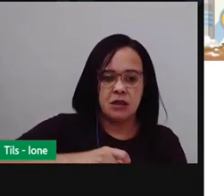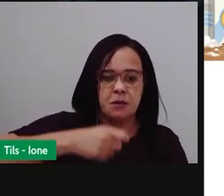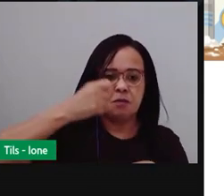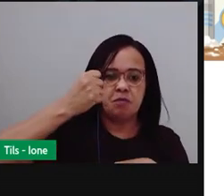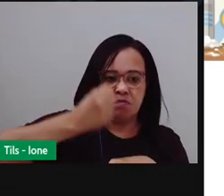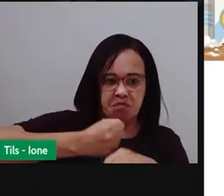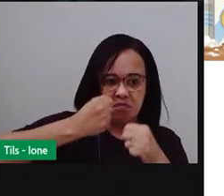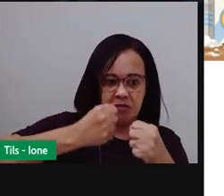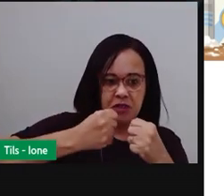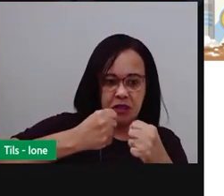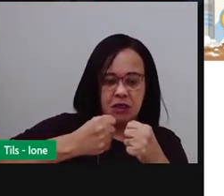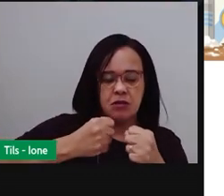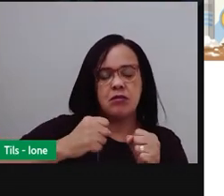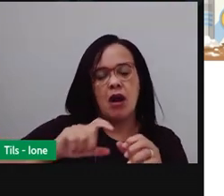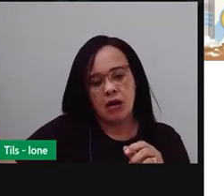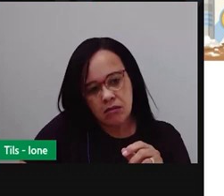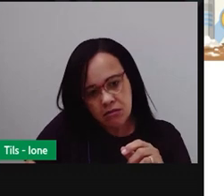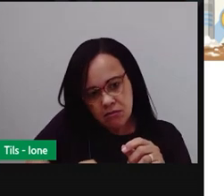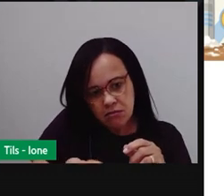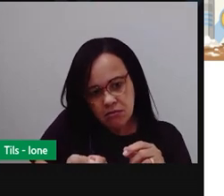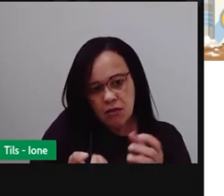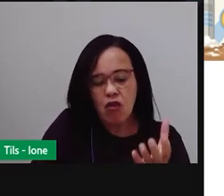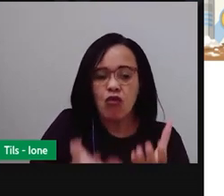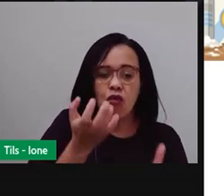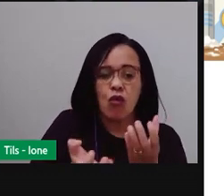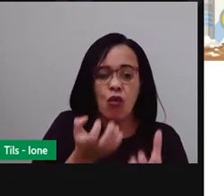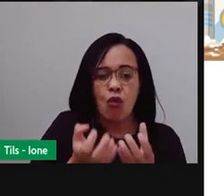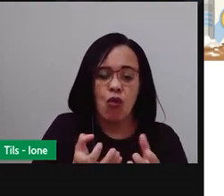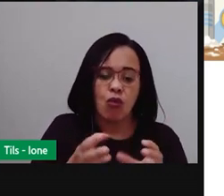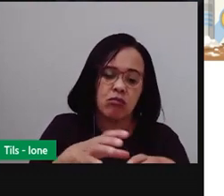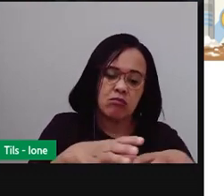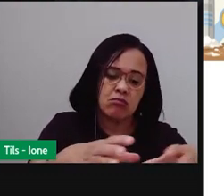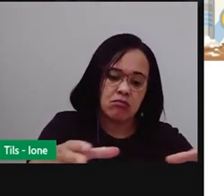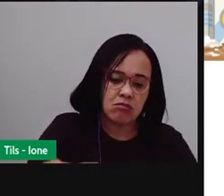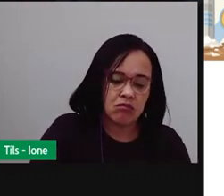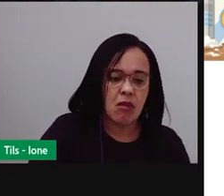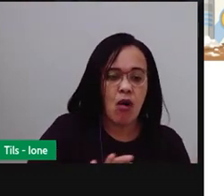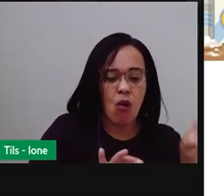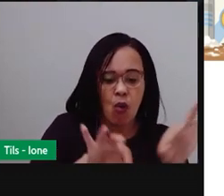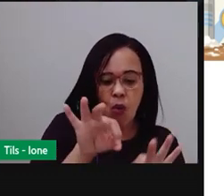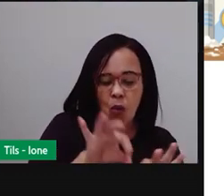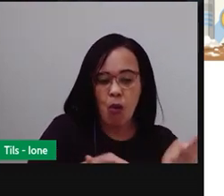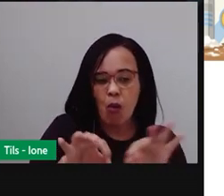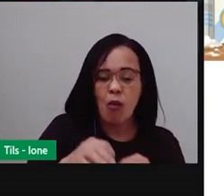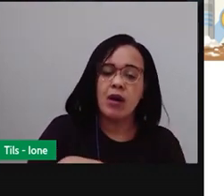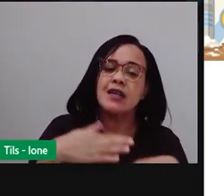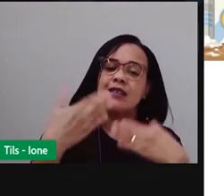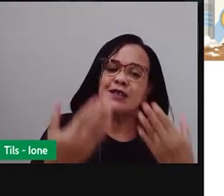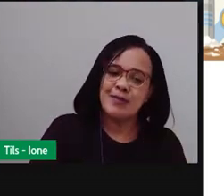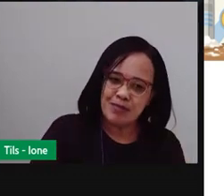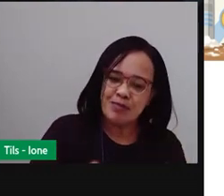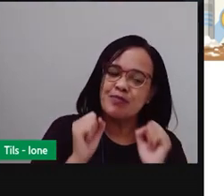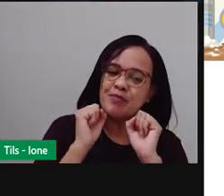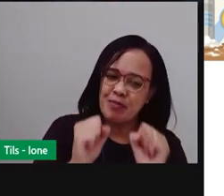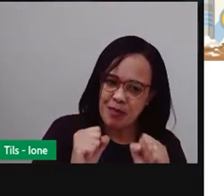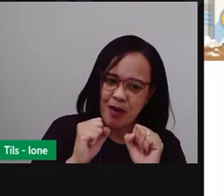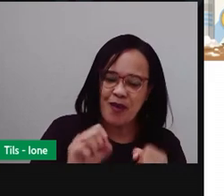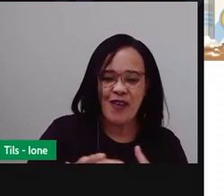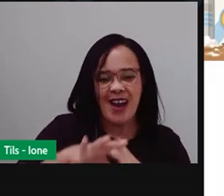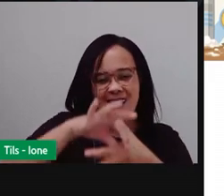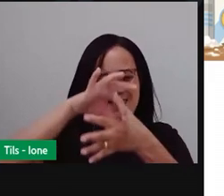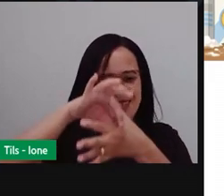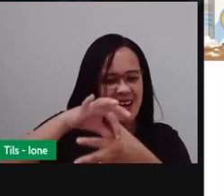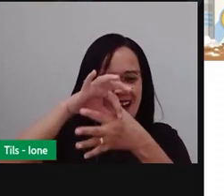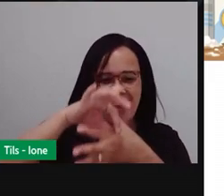cuscuse da cuscuseira e servir. E aí você pode servir com carne seca, com